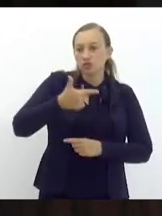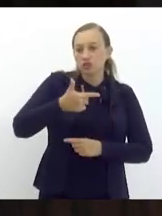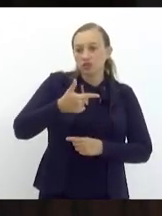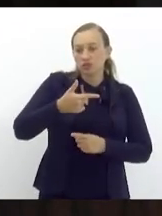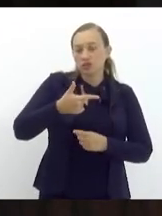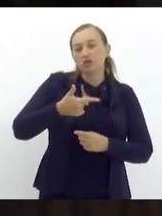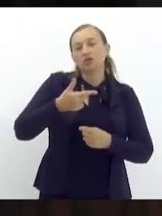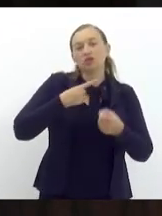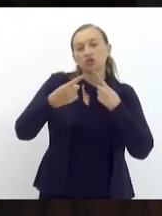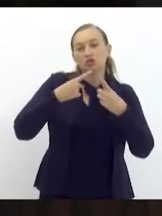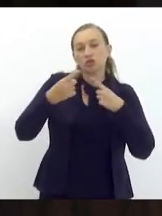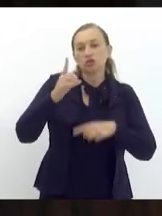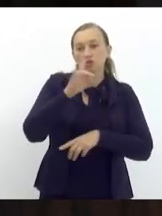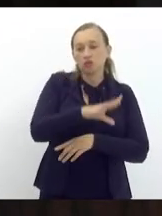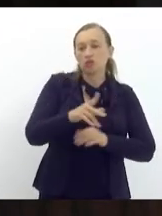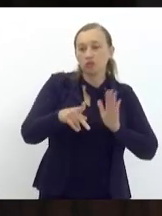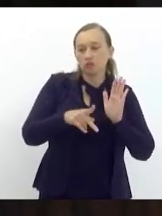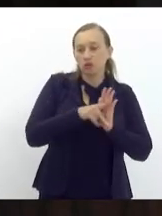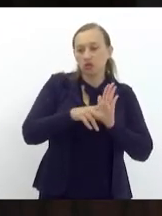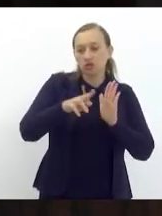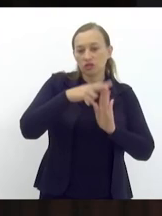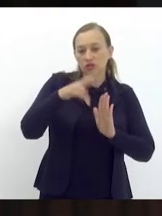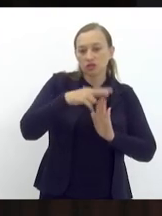Projeto de lei de resolução 15,